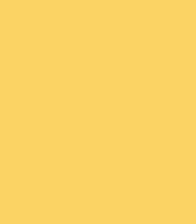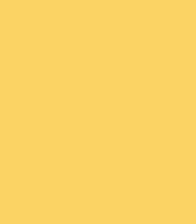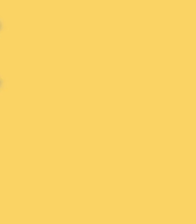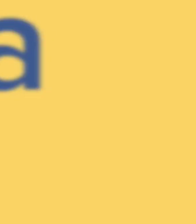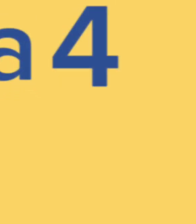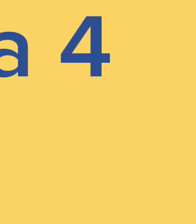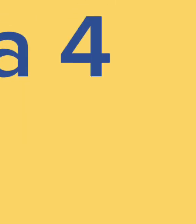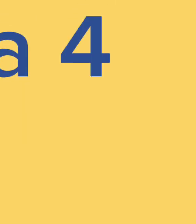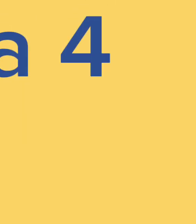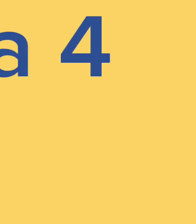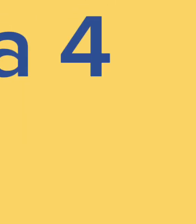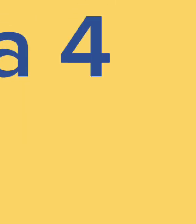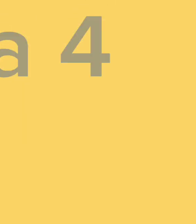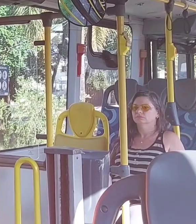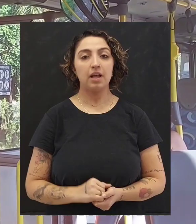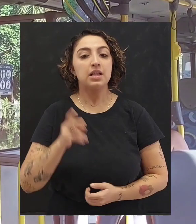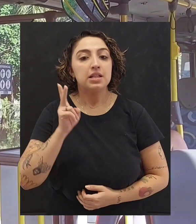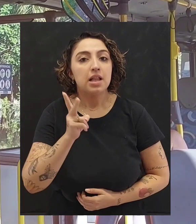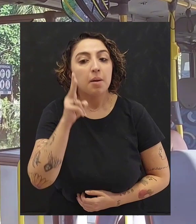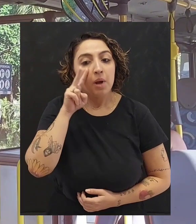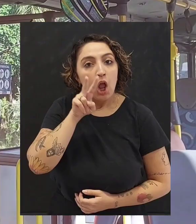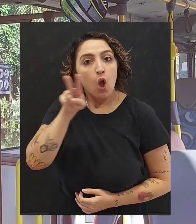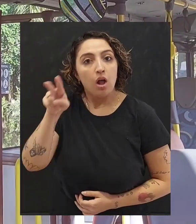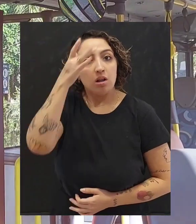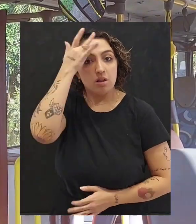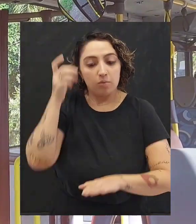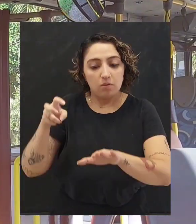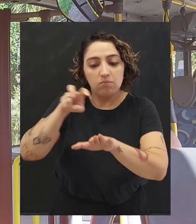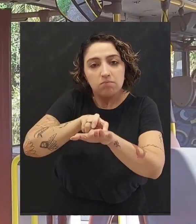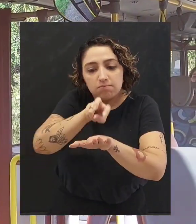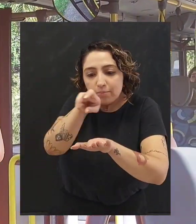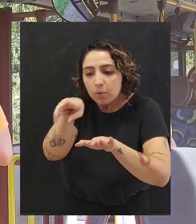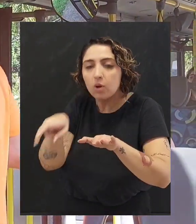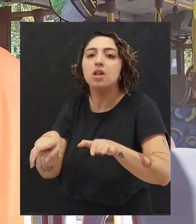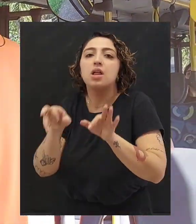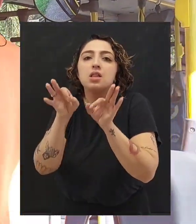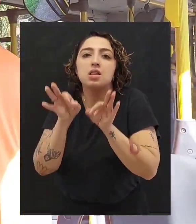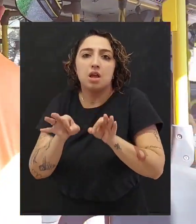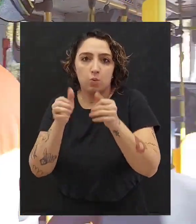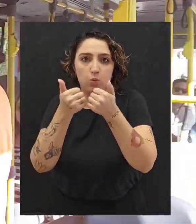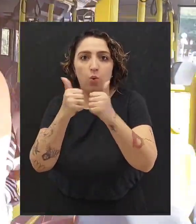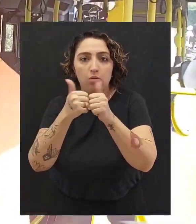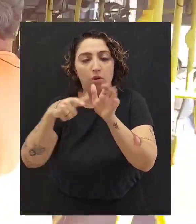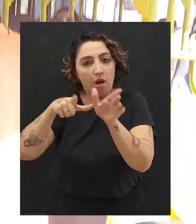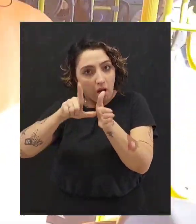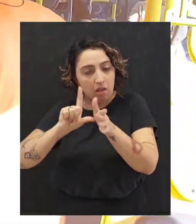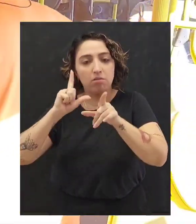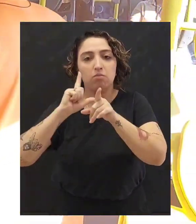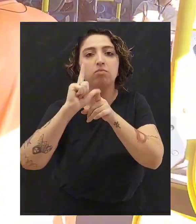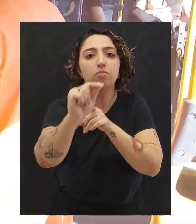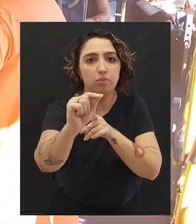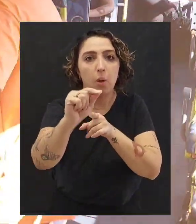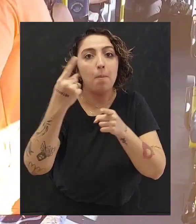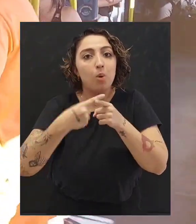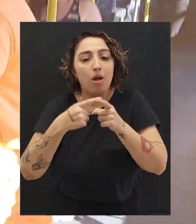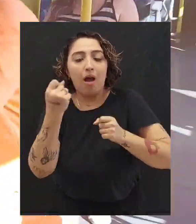Dica número 4. Sempre verifique se a pessoa embarcou ou desembarcou totalmente do ônibus antes do veículo